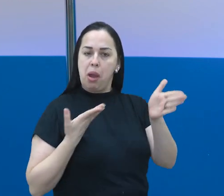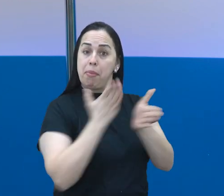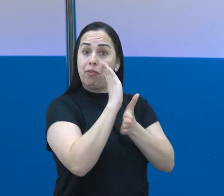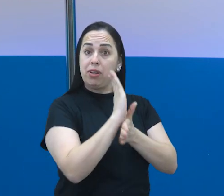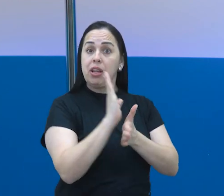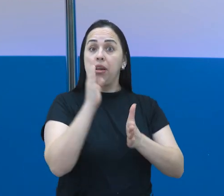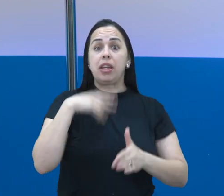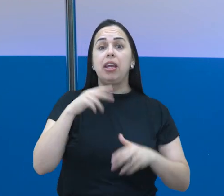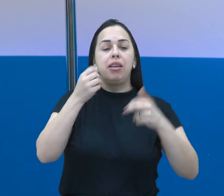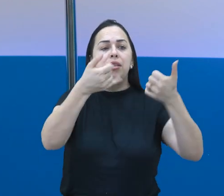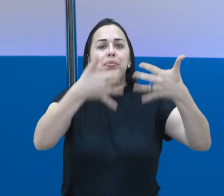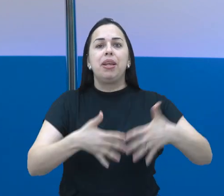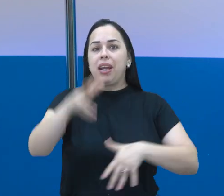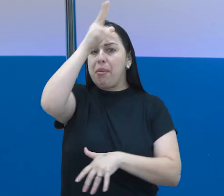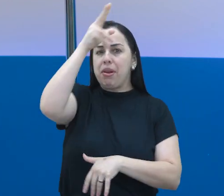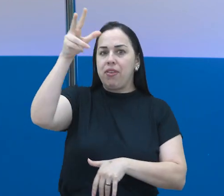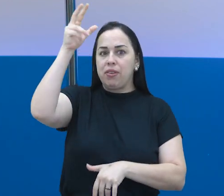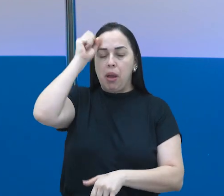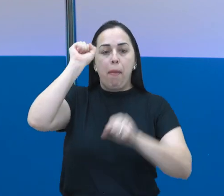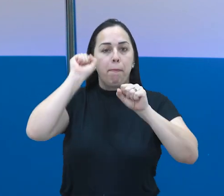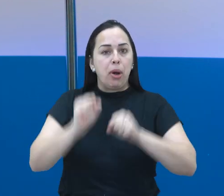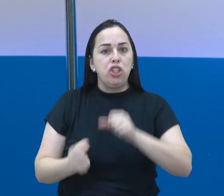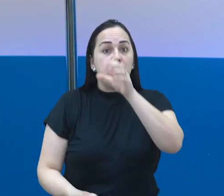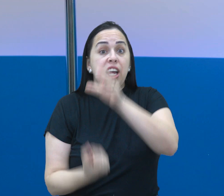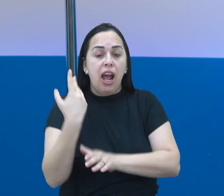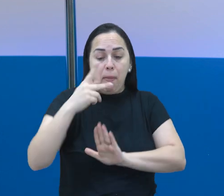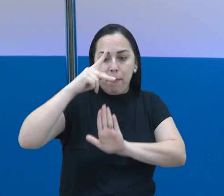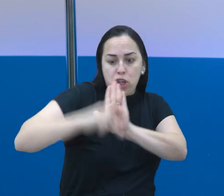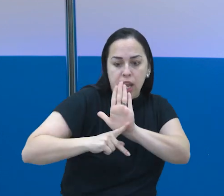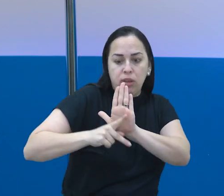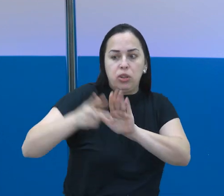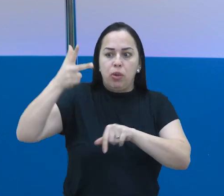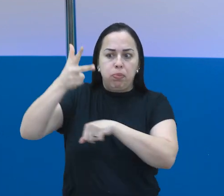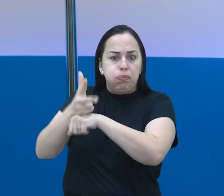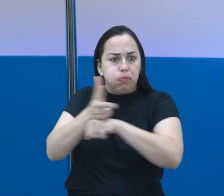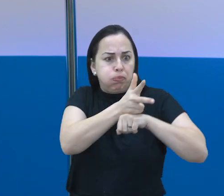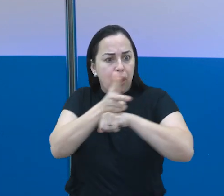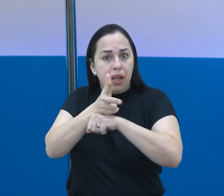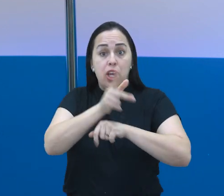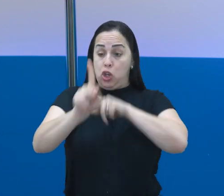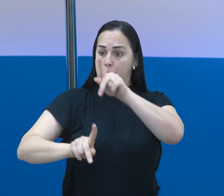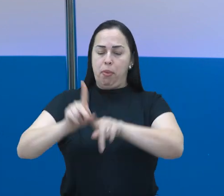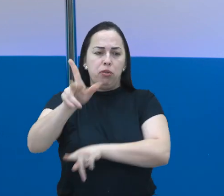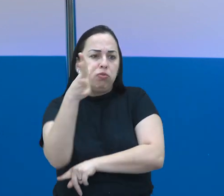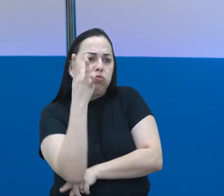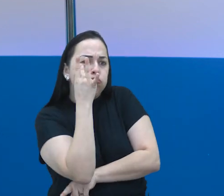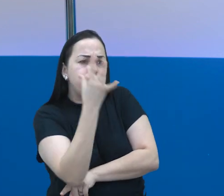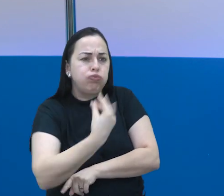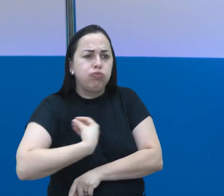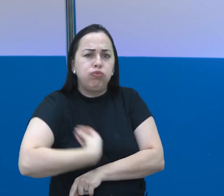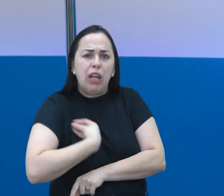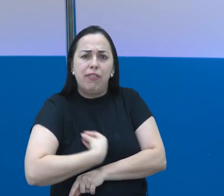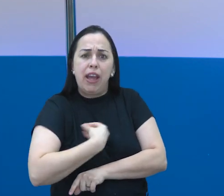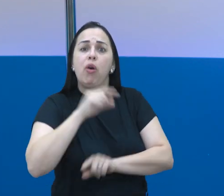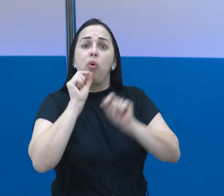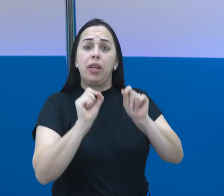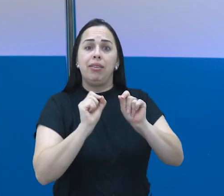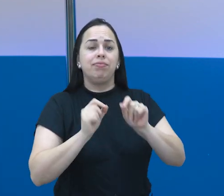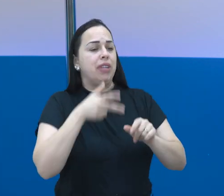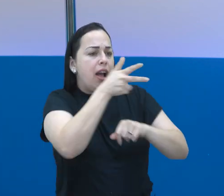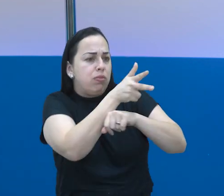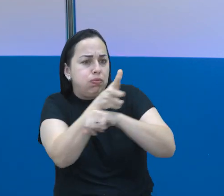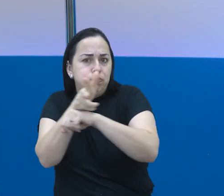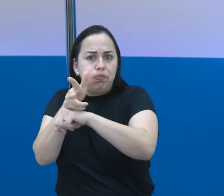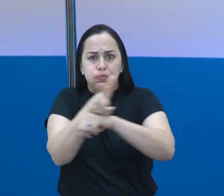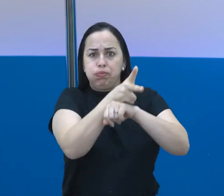Prefeitura a criar o programa São José ao Vivo para garantir à população acesso em tempo real às imagens das